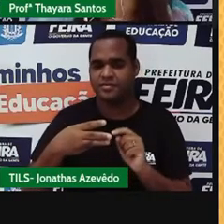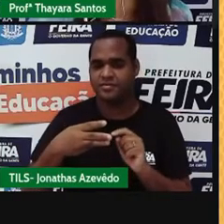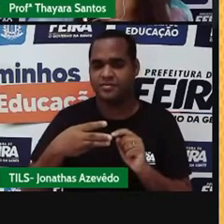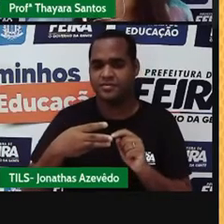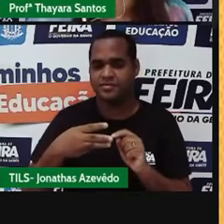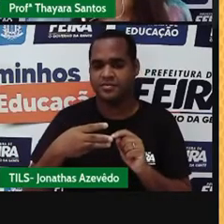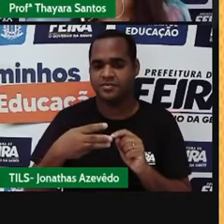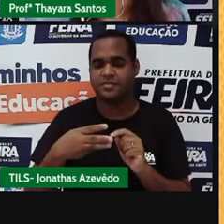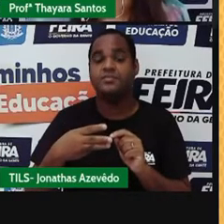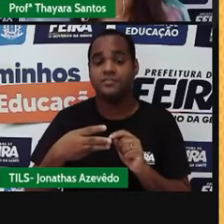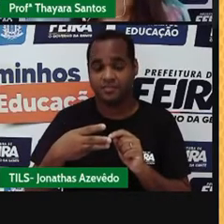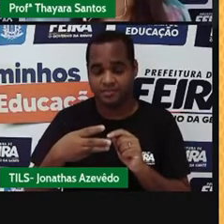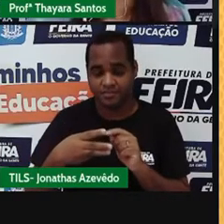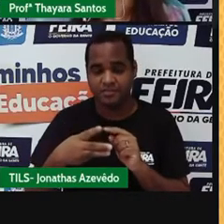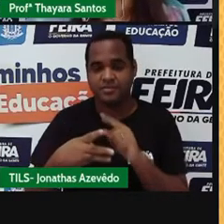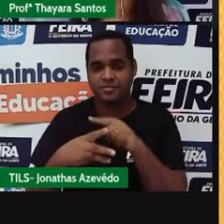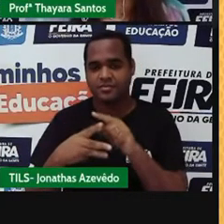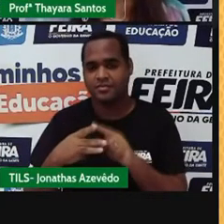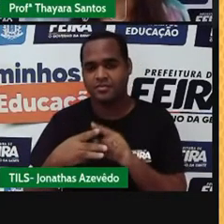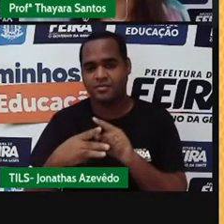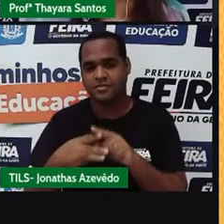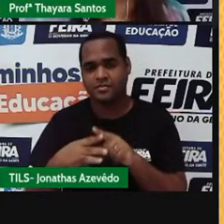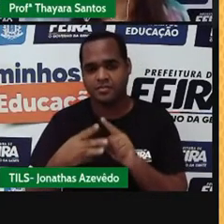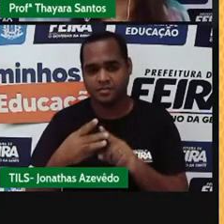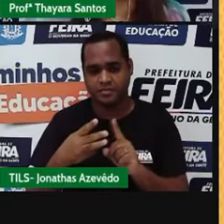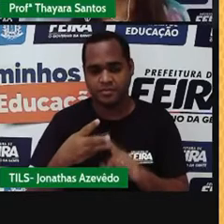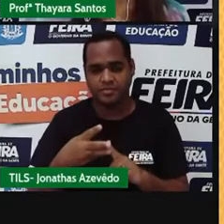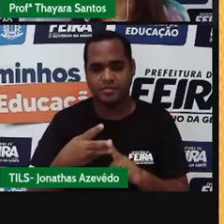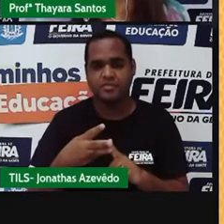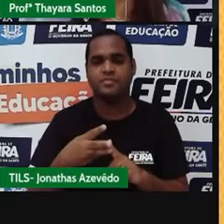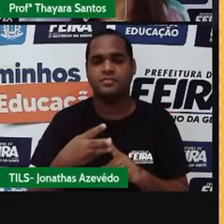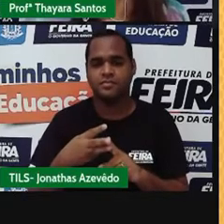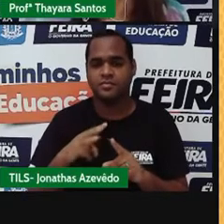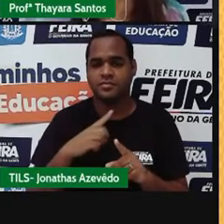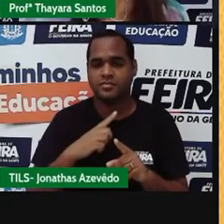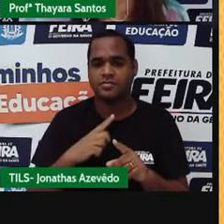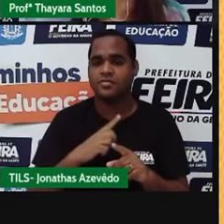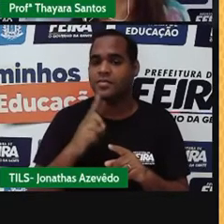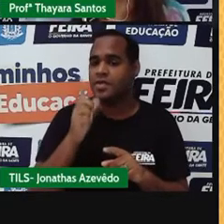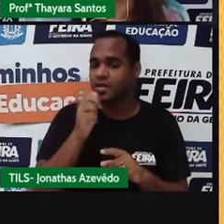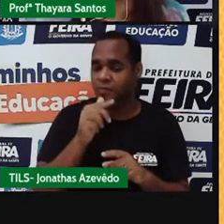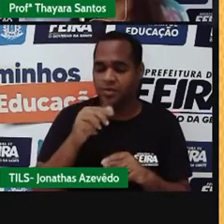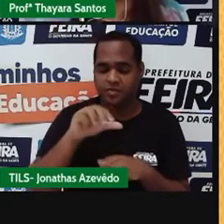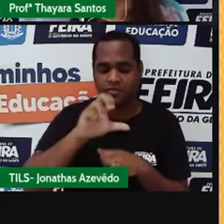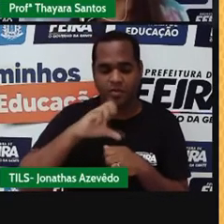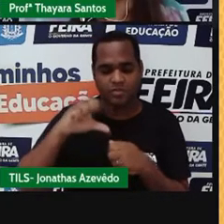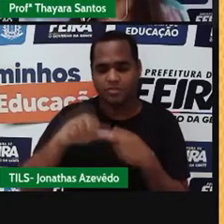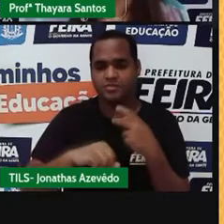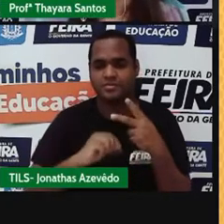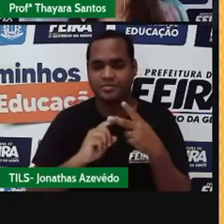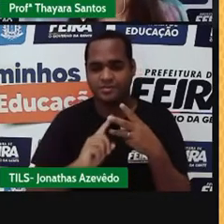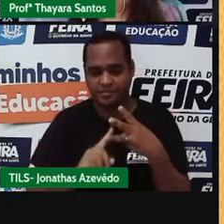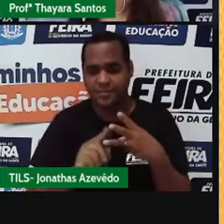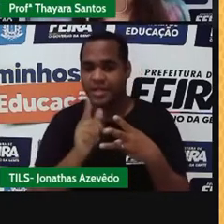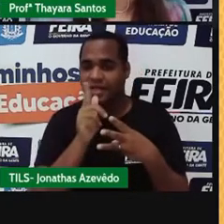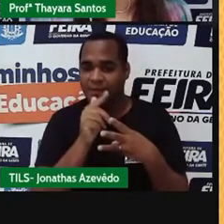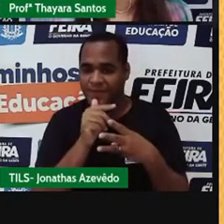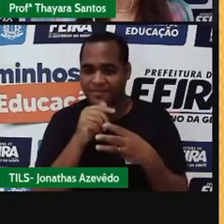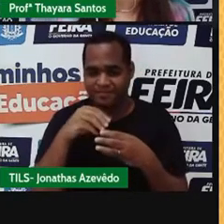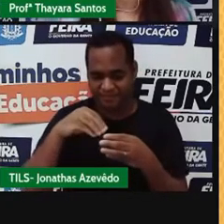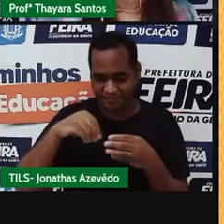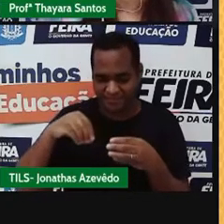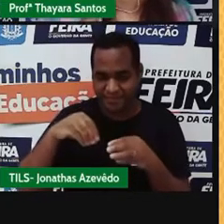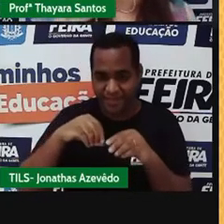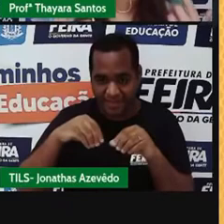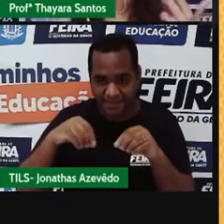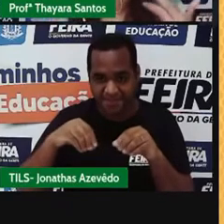diferentes. Uma fase vai estar o óleo, na outra vai estar a água e aqui no fundo vai estar a areia. Então, mistura heterogênea